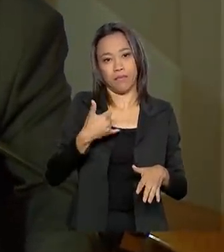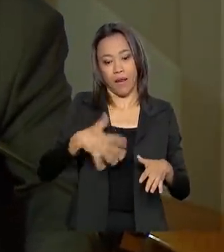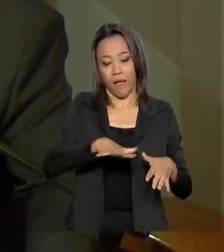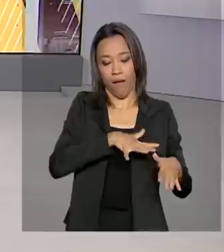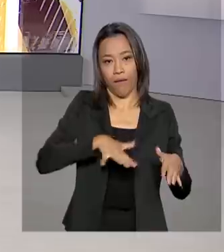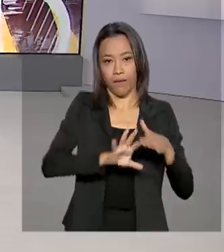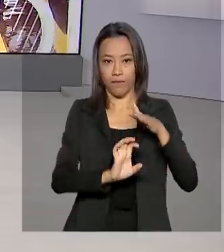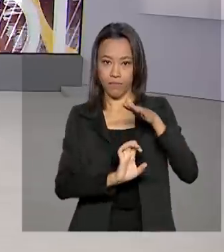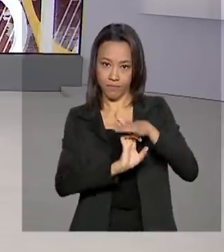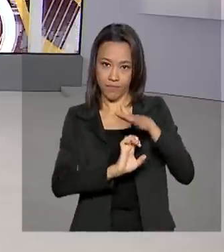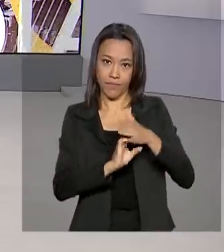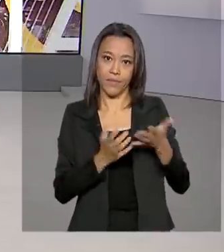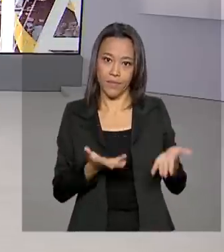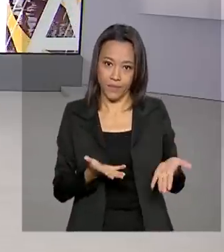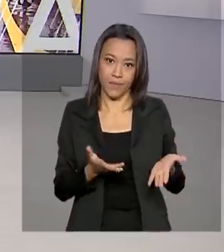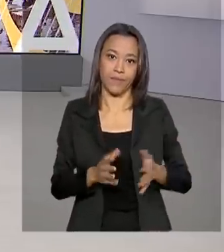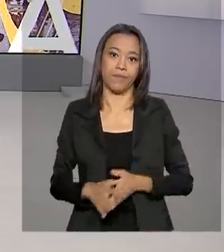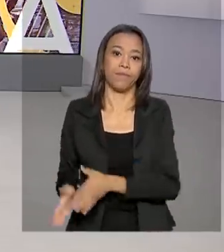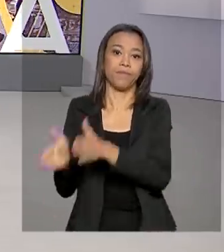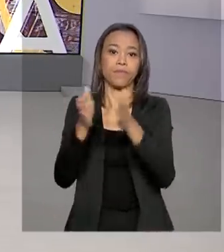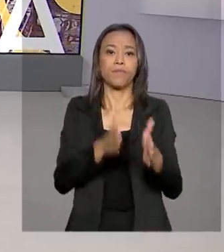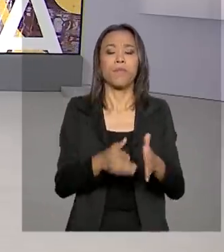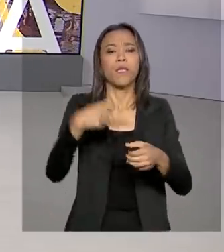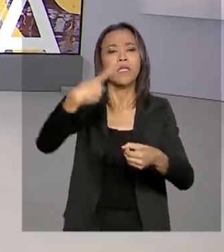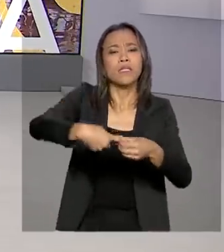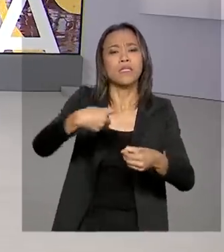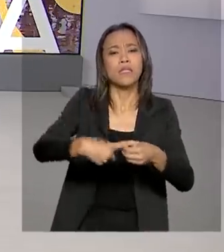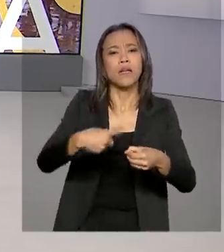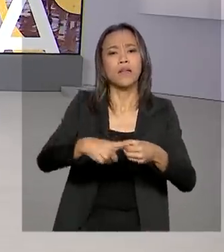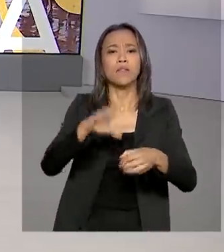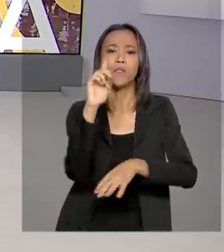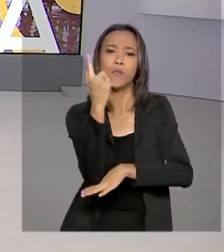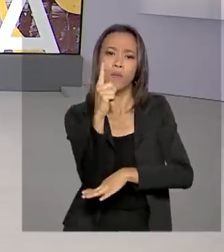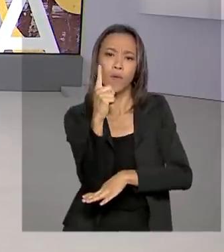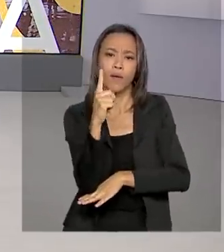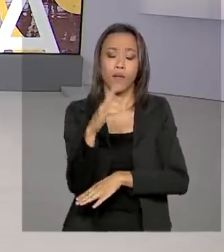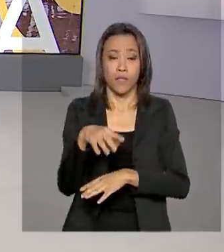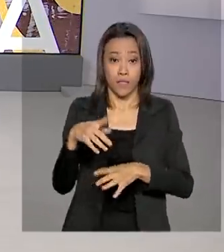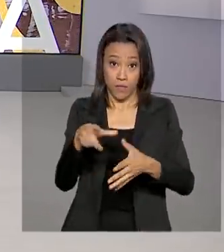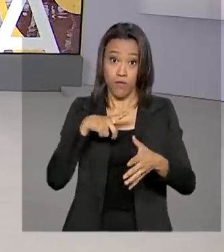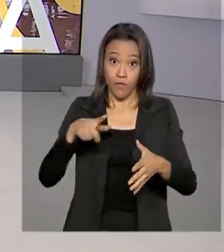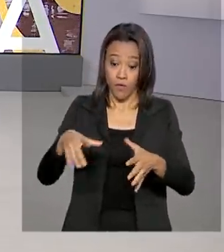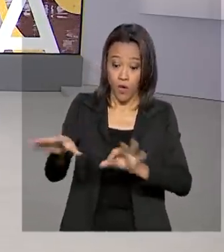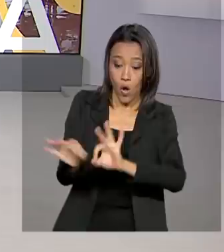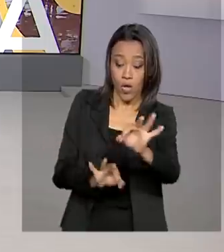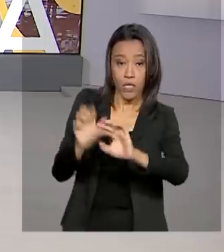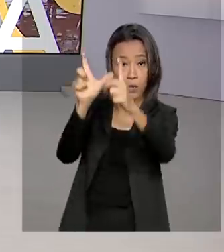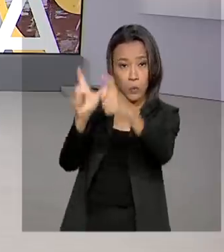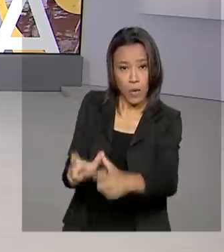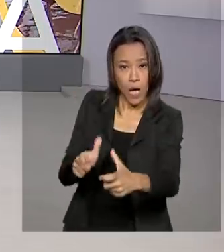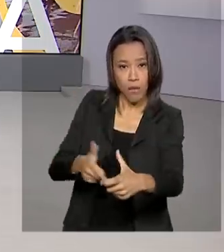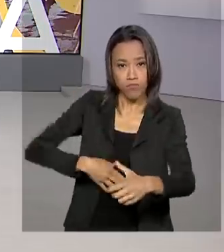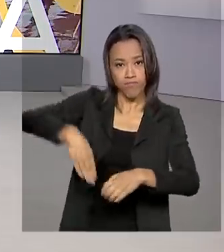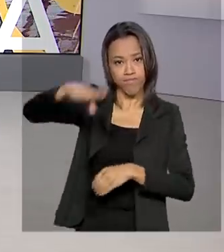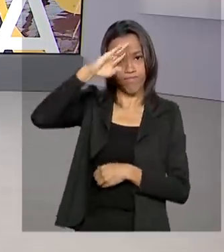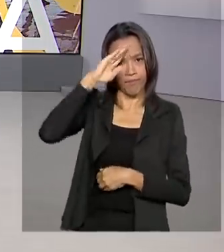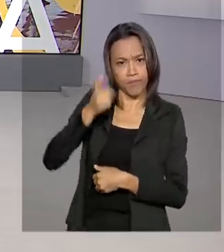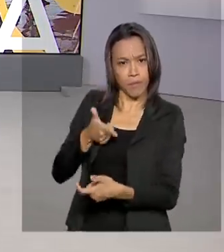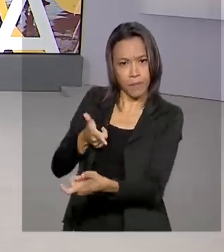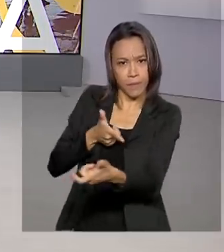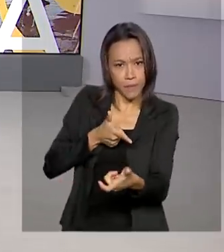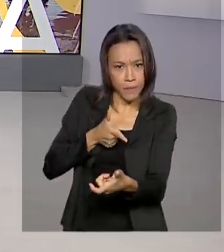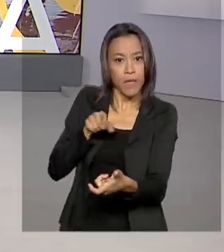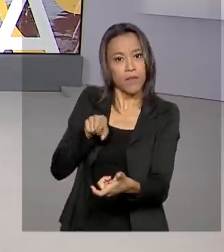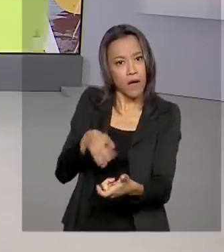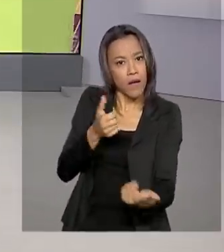privado. Em Formosa, Goiás, foi inaugurado o Comando de Artilharia do Exército, que vai ampliar a capacidade